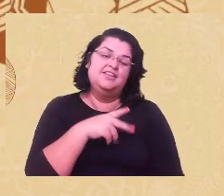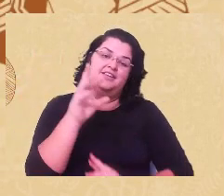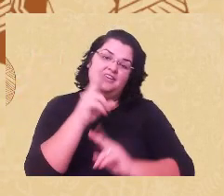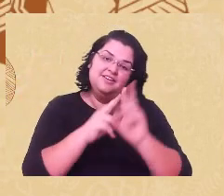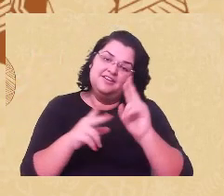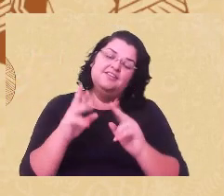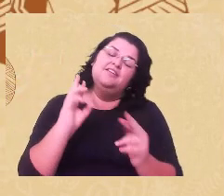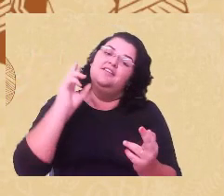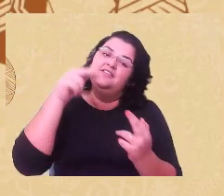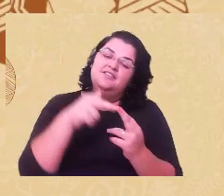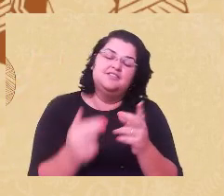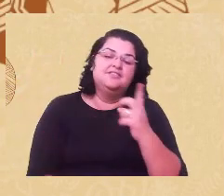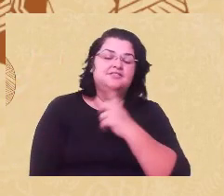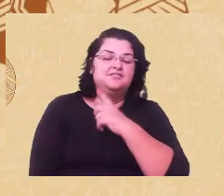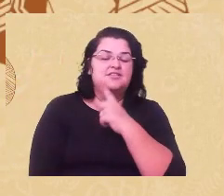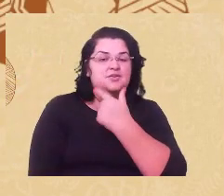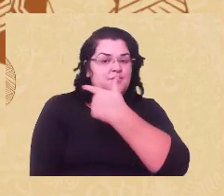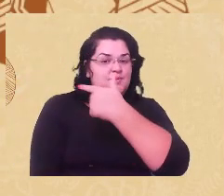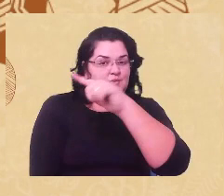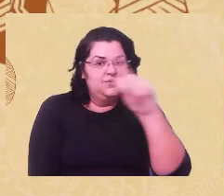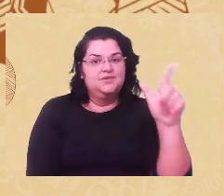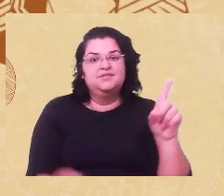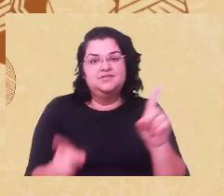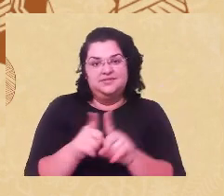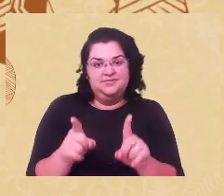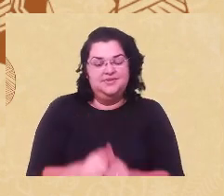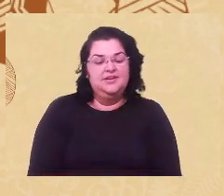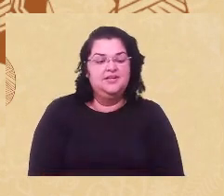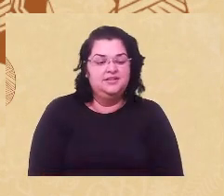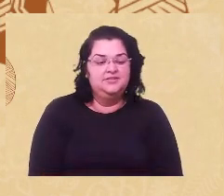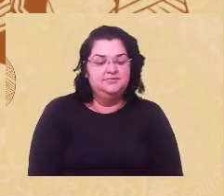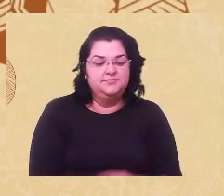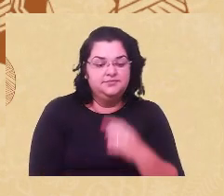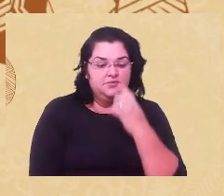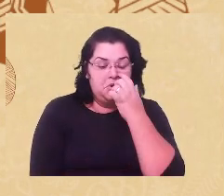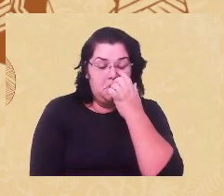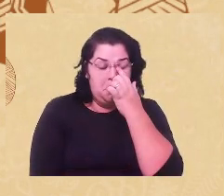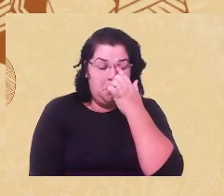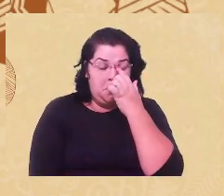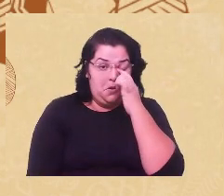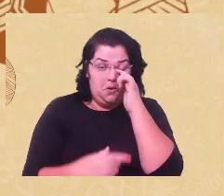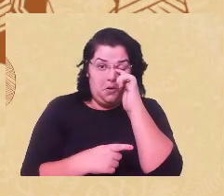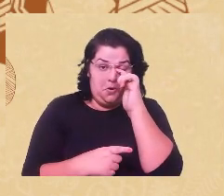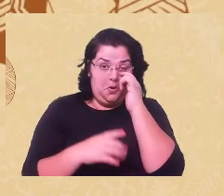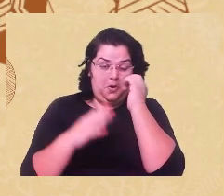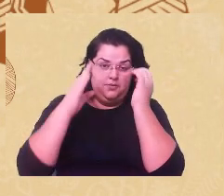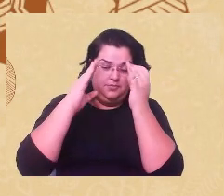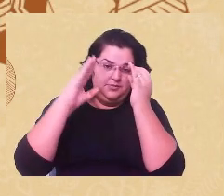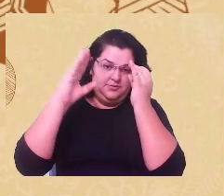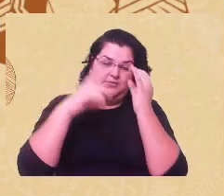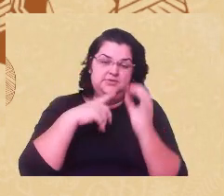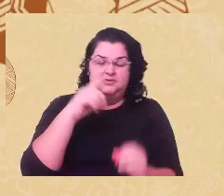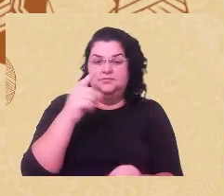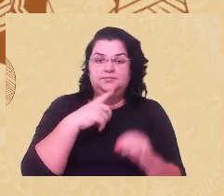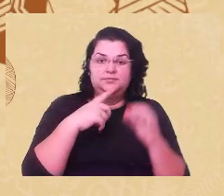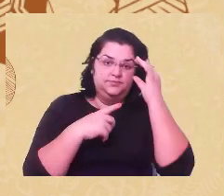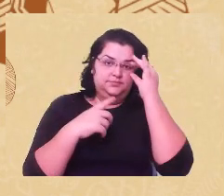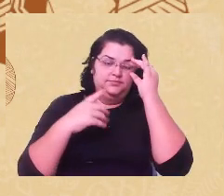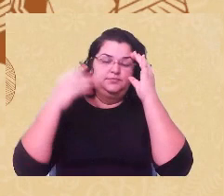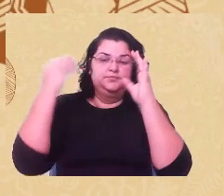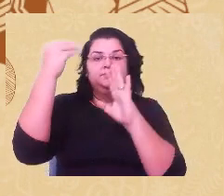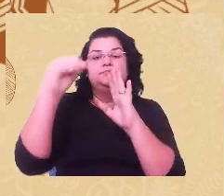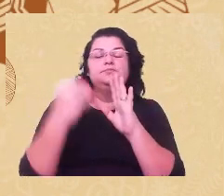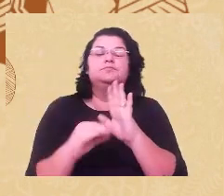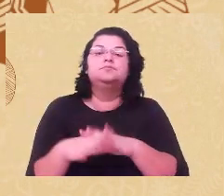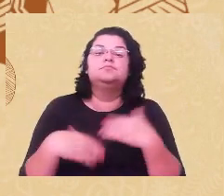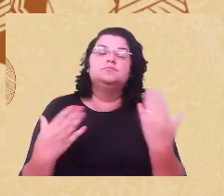podem aparecer várias outras, elas falam sobre algumas premissas que nós introjetamos sobre qual é o lugar